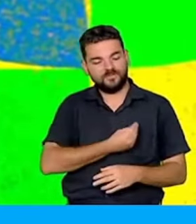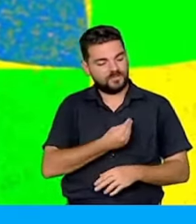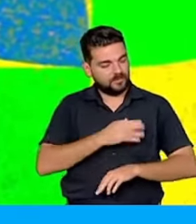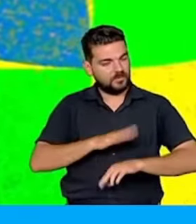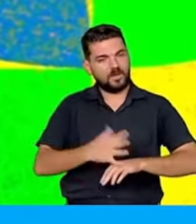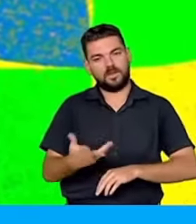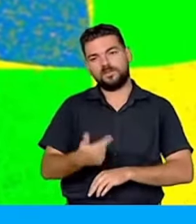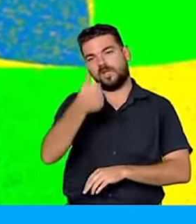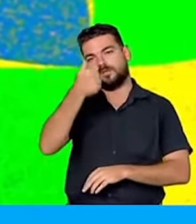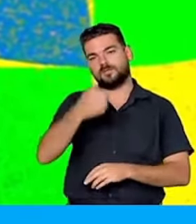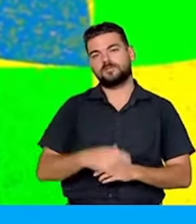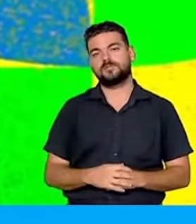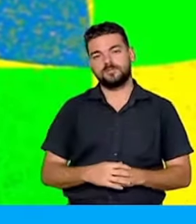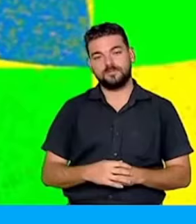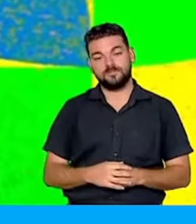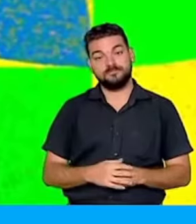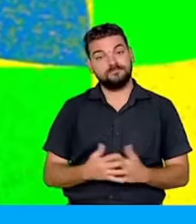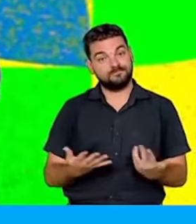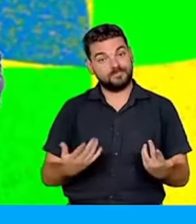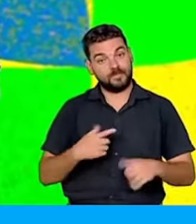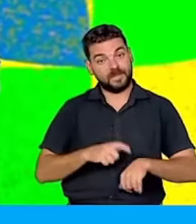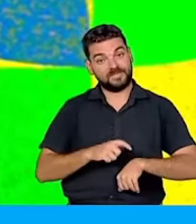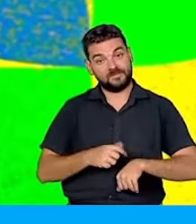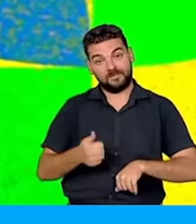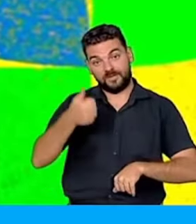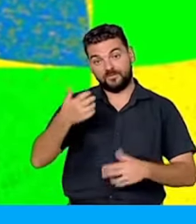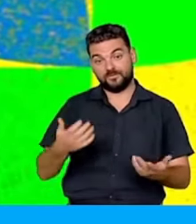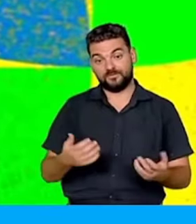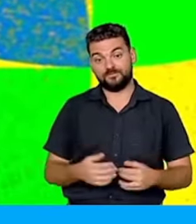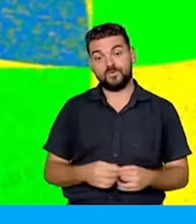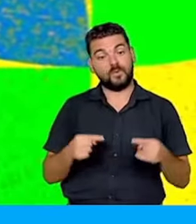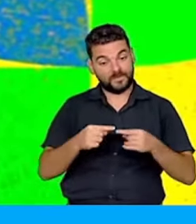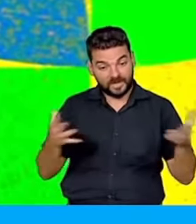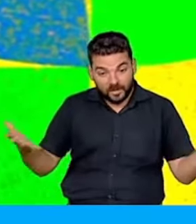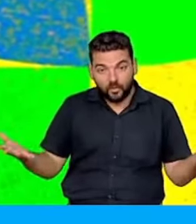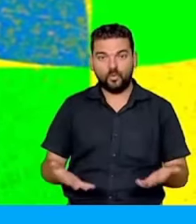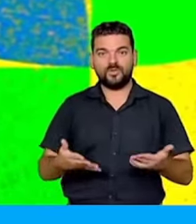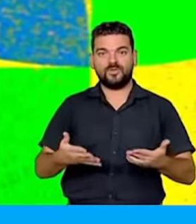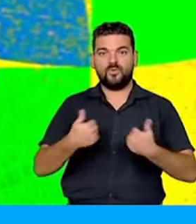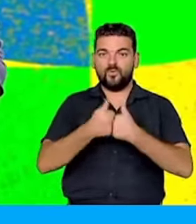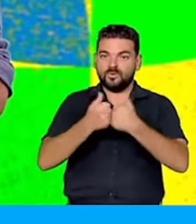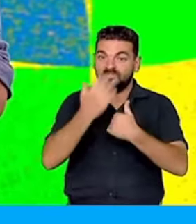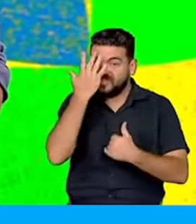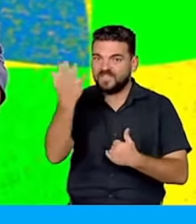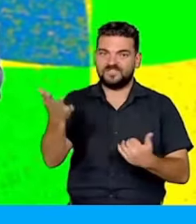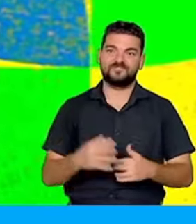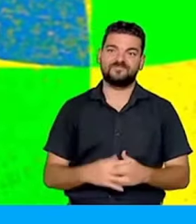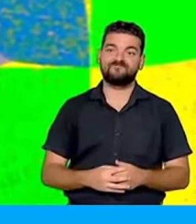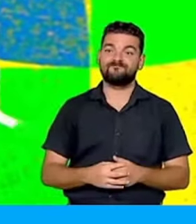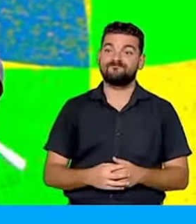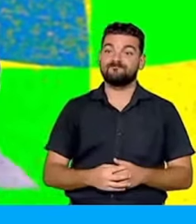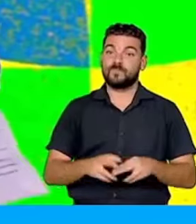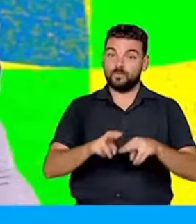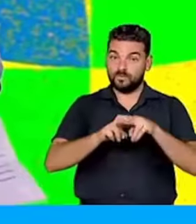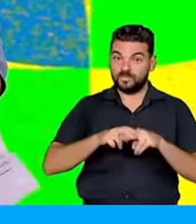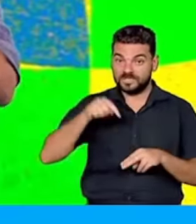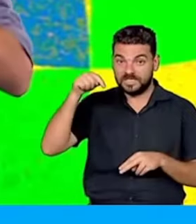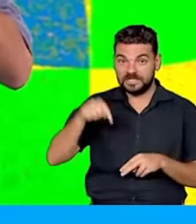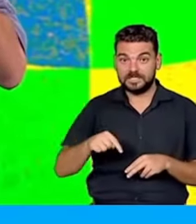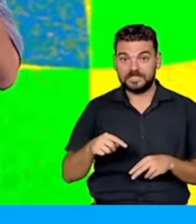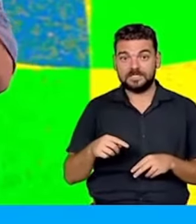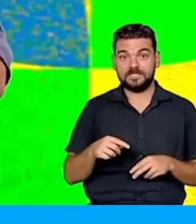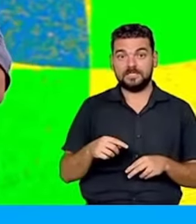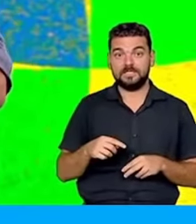mais dignidade a partir desse espaço aqui. esse lugar, gente, começou essa,